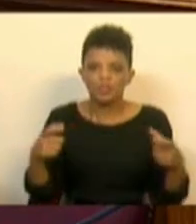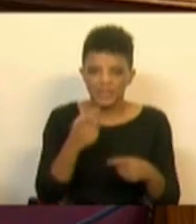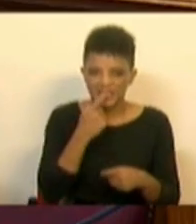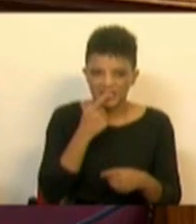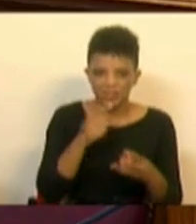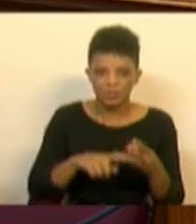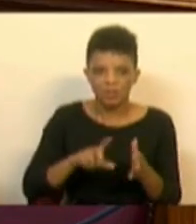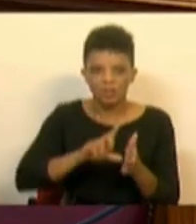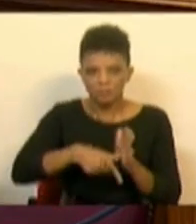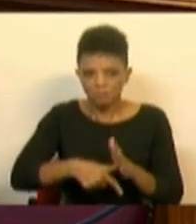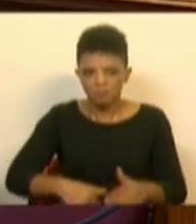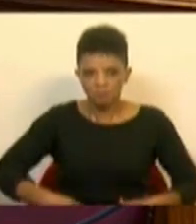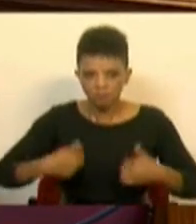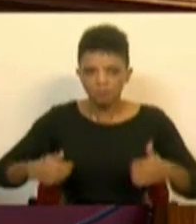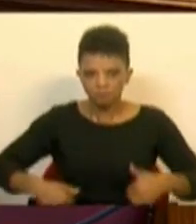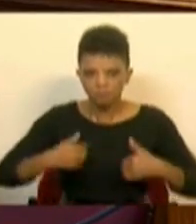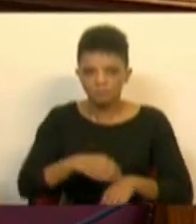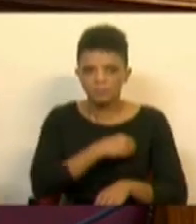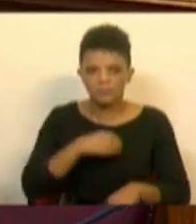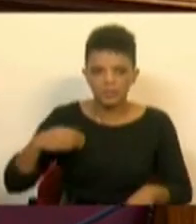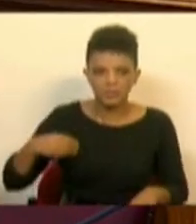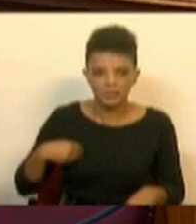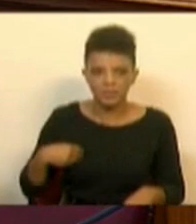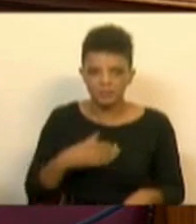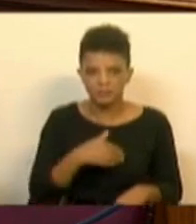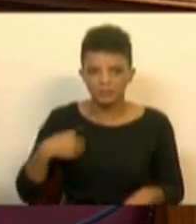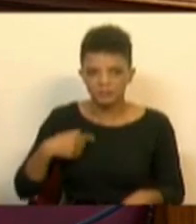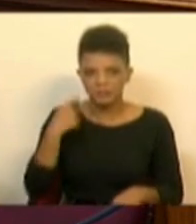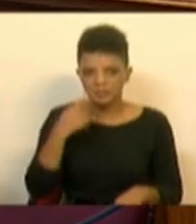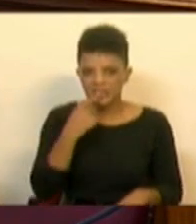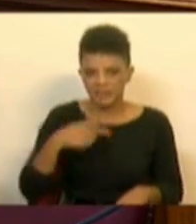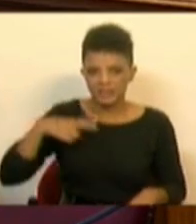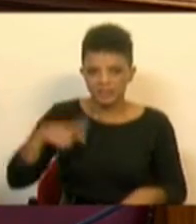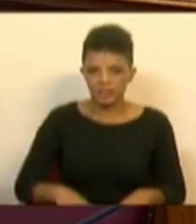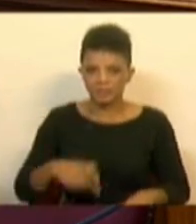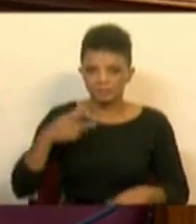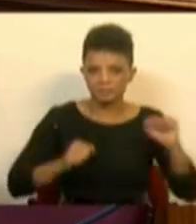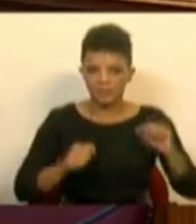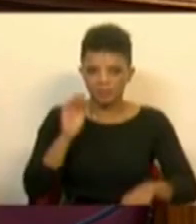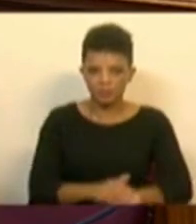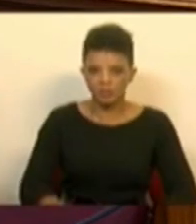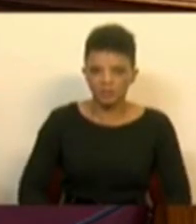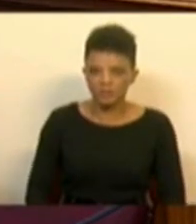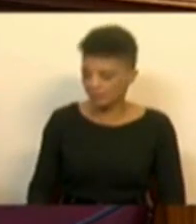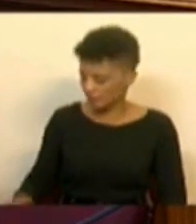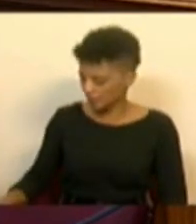com o projeto piloto da medicina dentária, a saúde oral em Portugal tem o cunho do Partido Socialista.